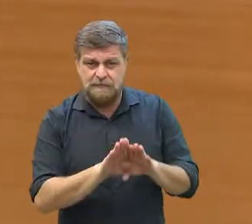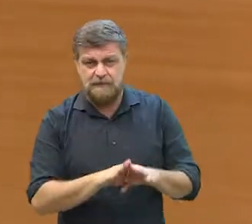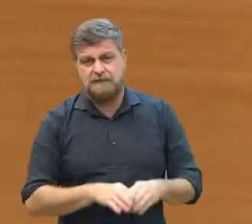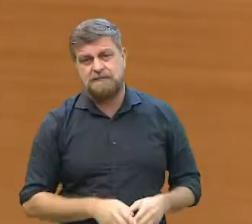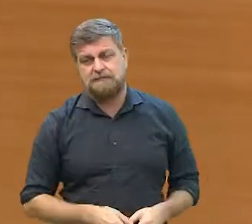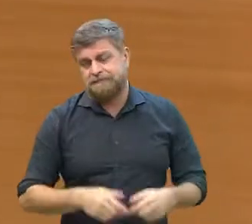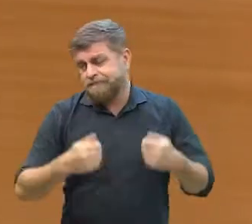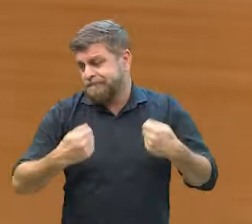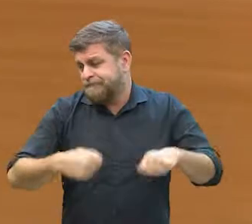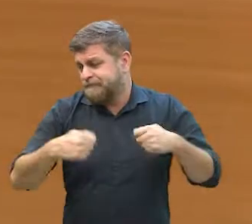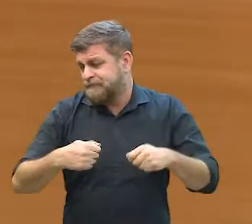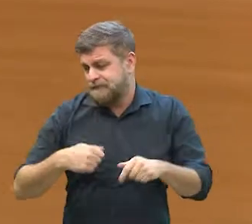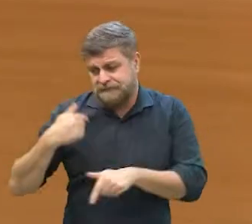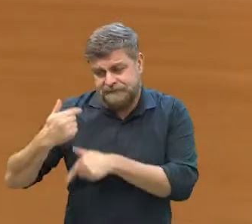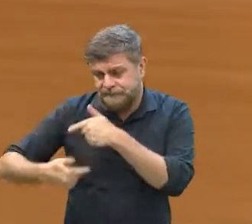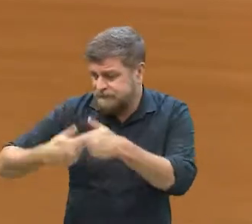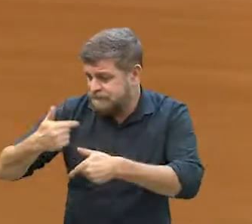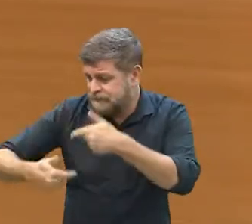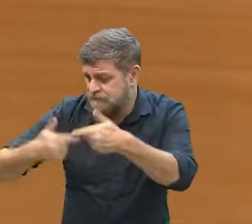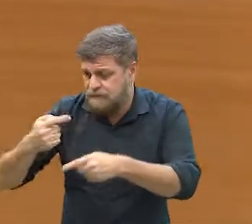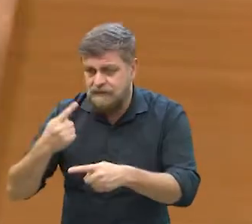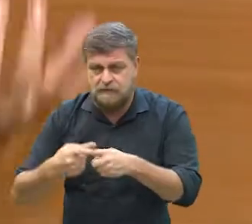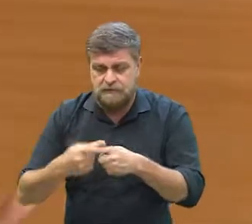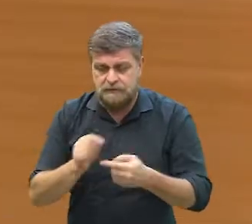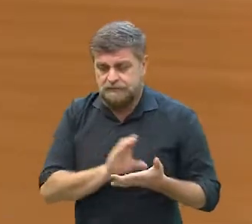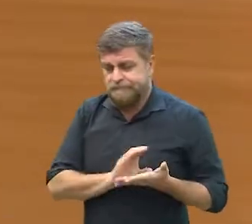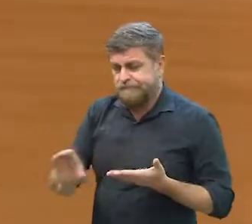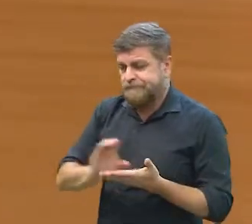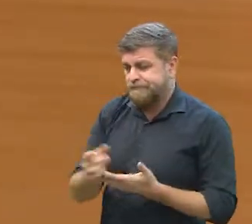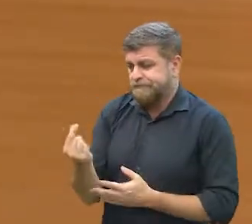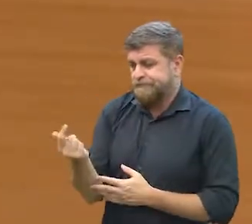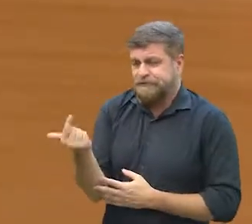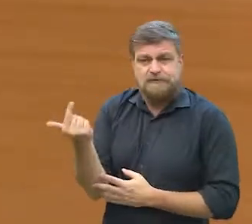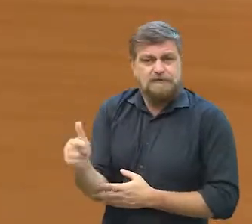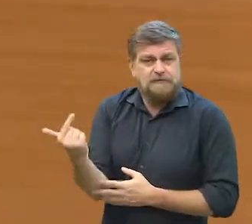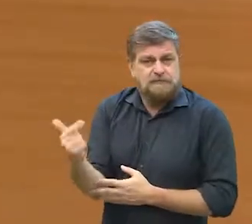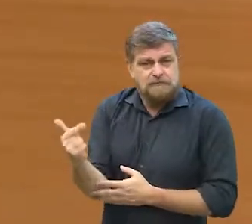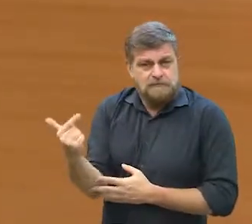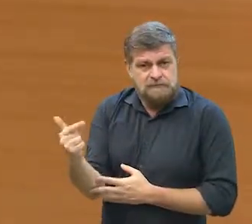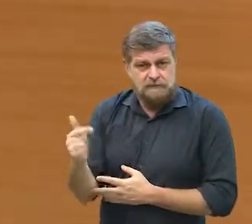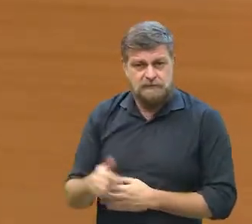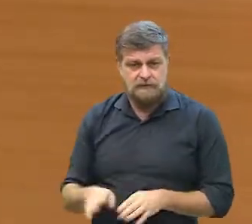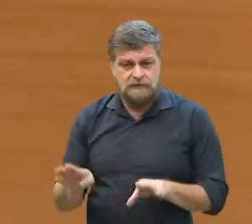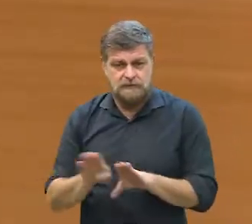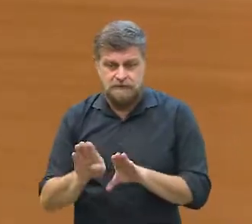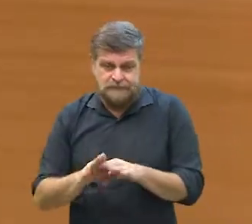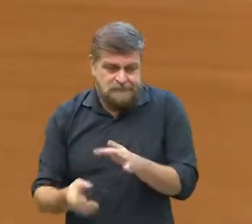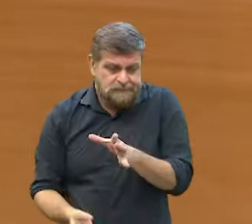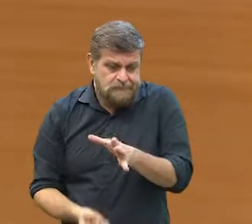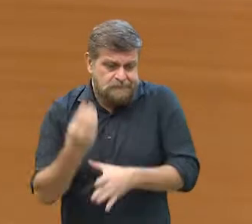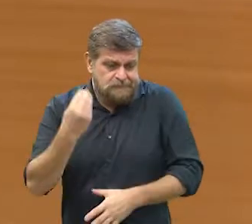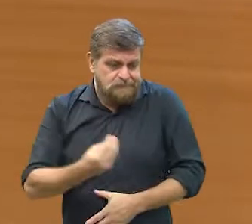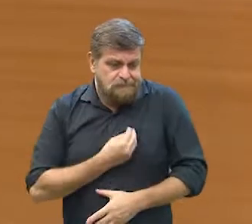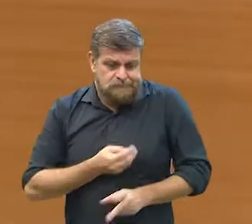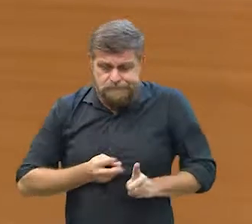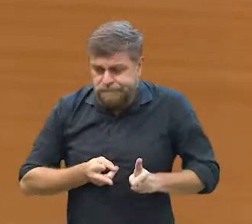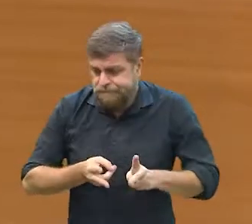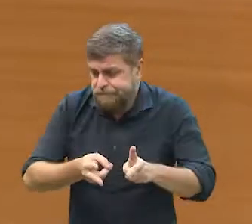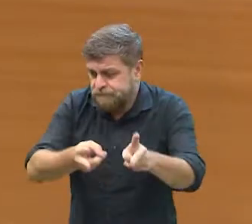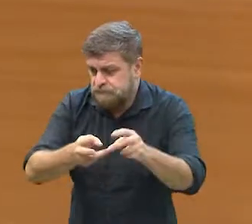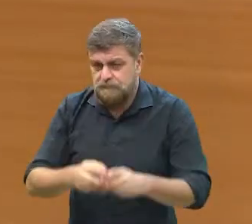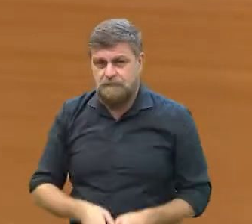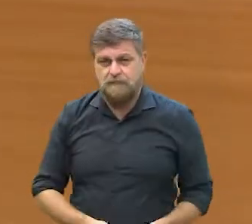tem que manter as atividades porque não tem um auxílio de renda, porque as atividades estão acontecendo, porque